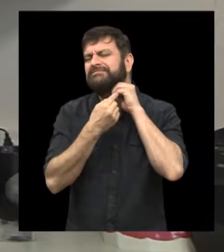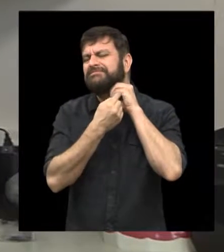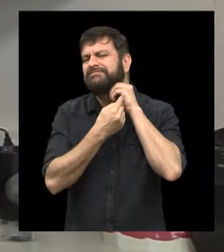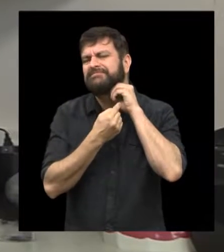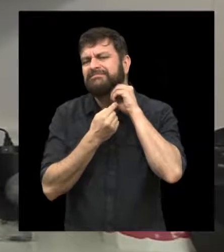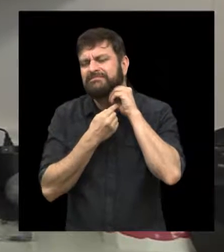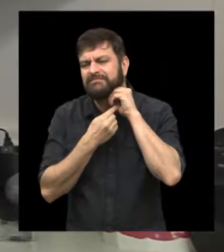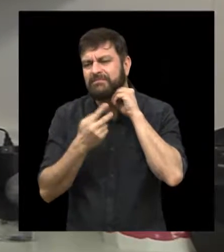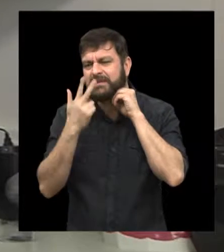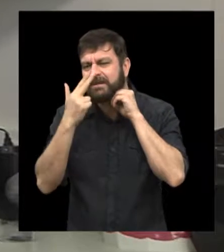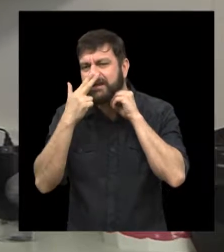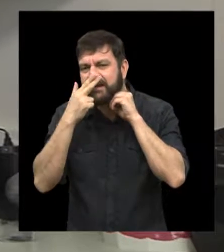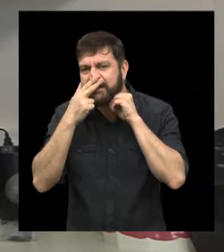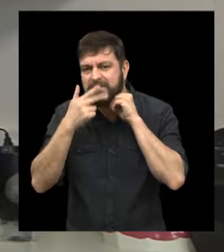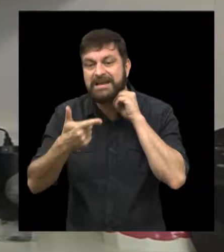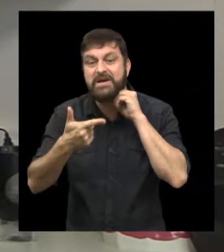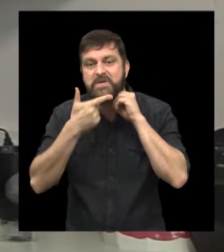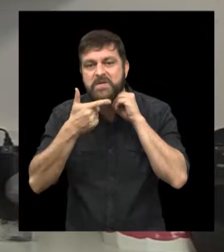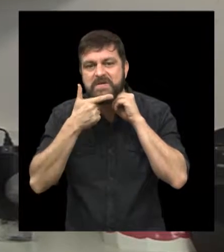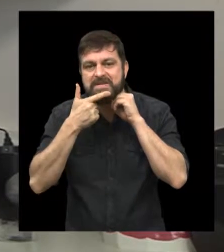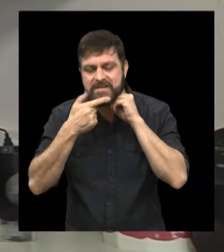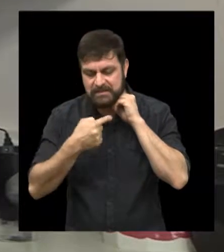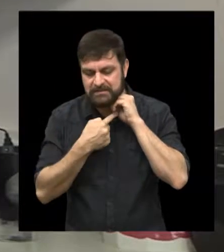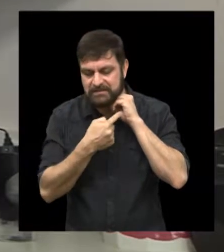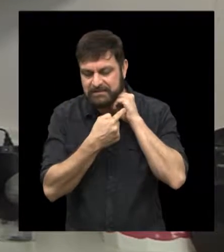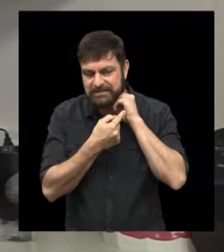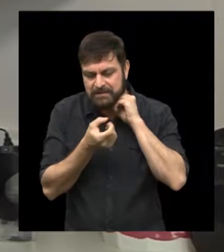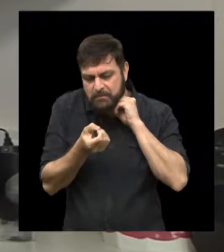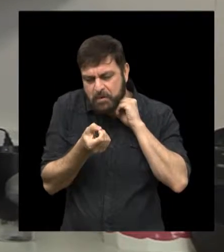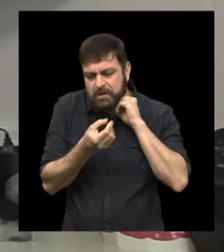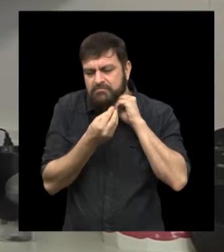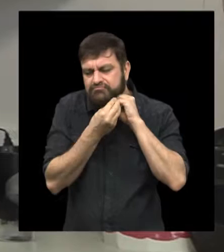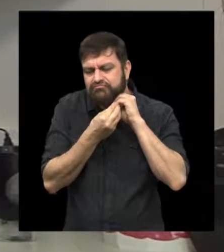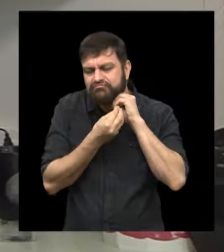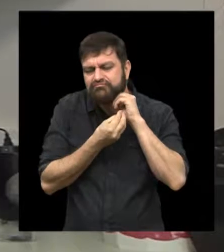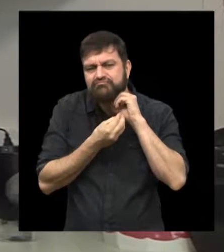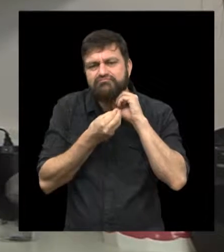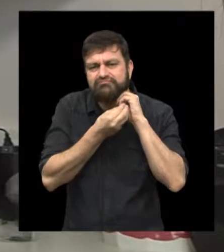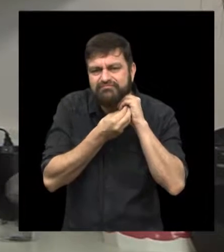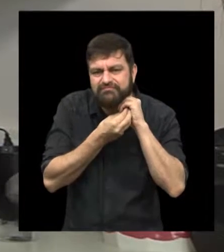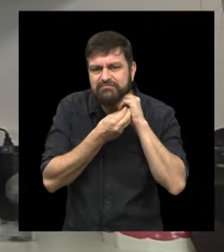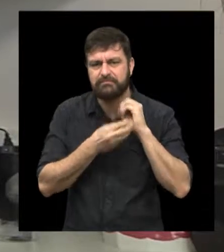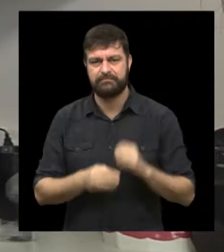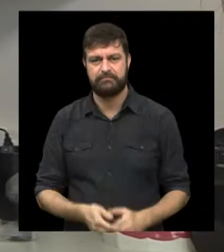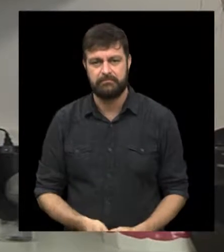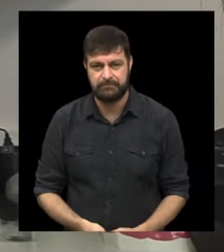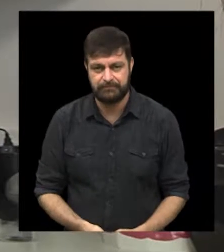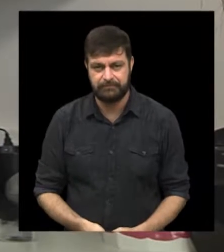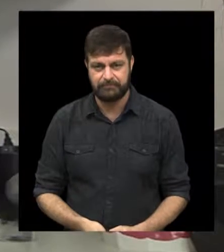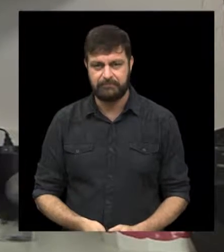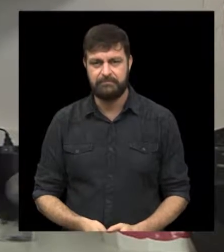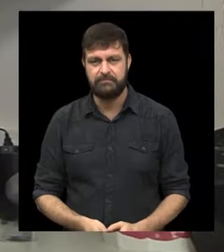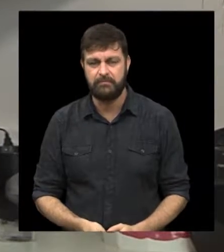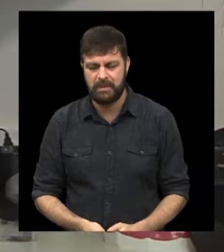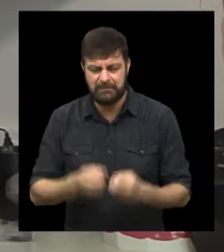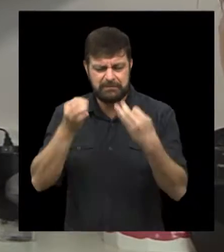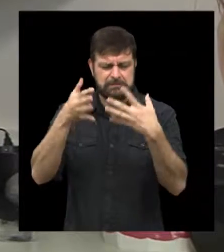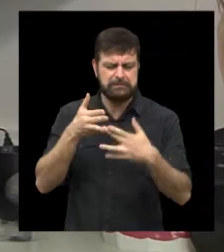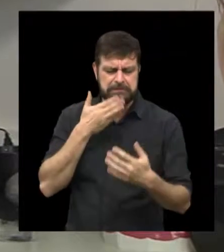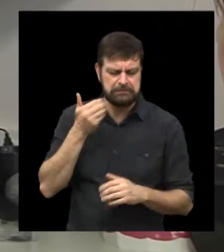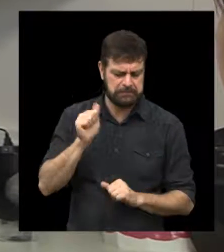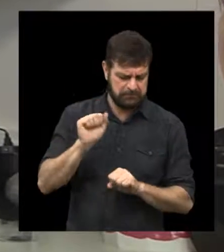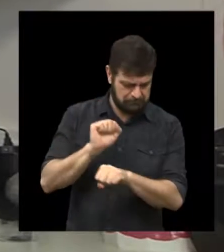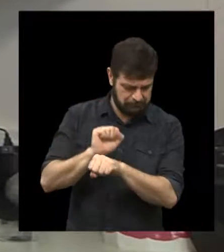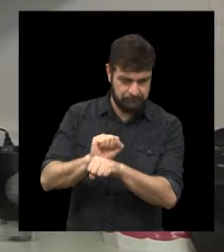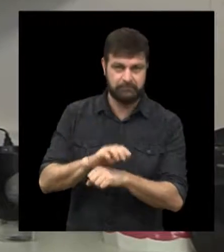similares a bolinhas de queijo, que se formam no interior das amígdalas, nos espaços chamados criptas amidalianas. Vou